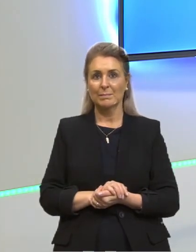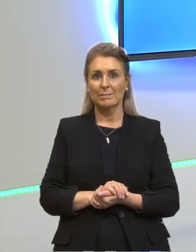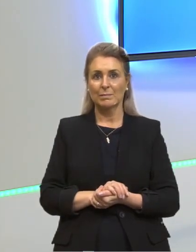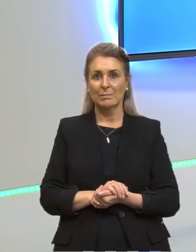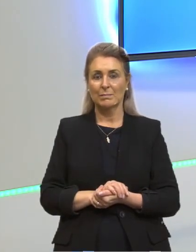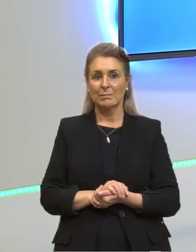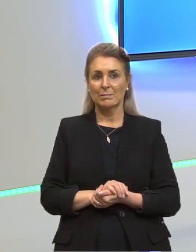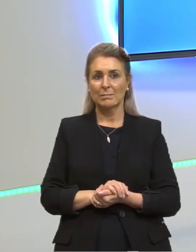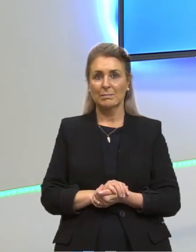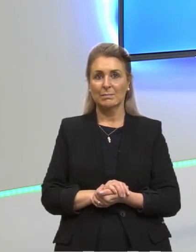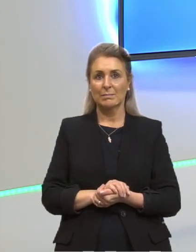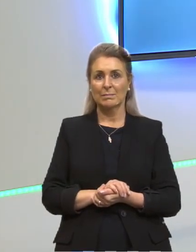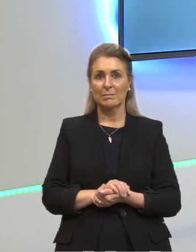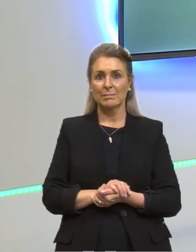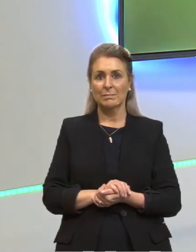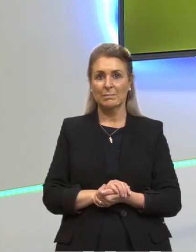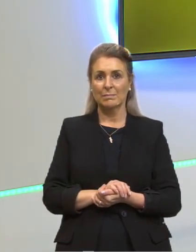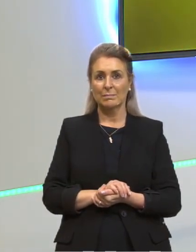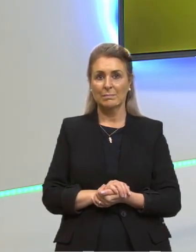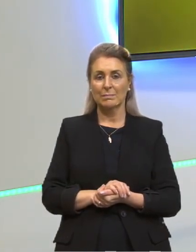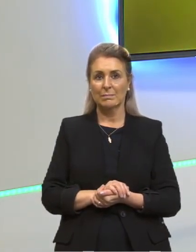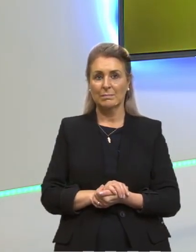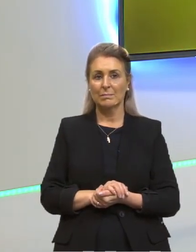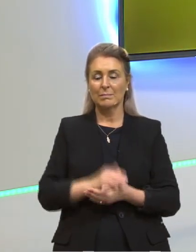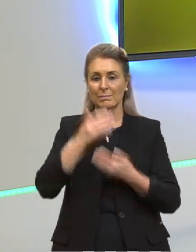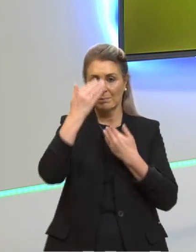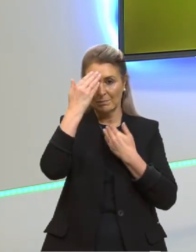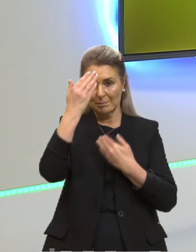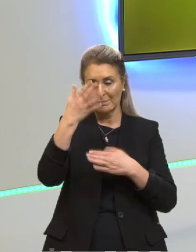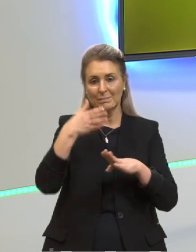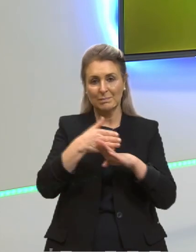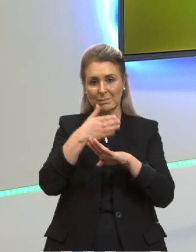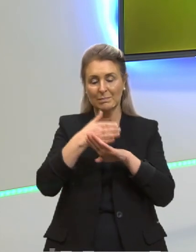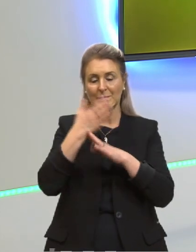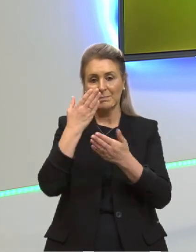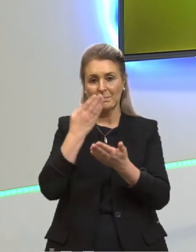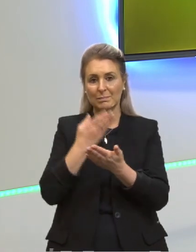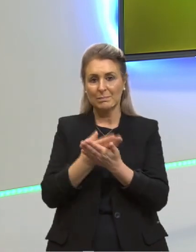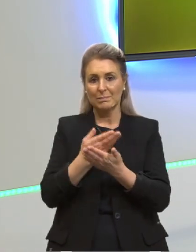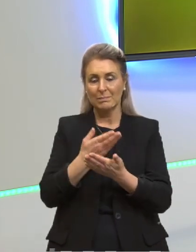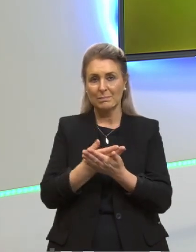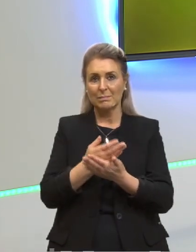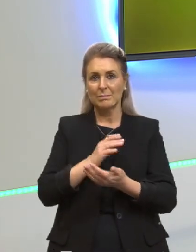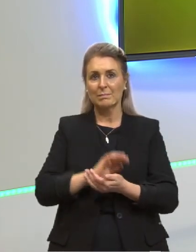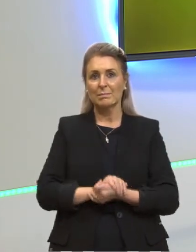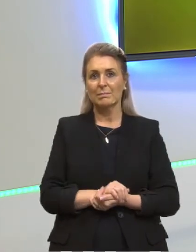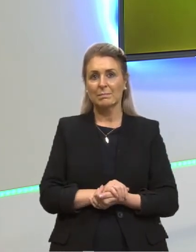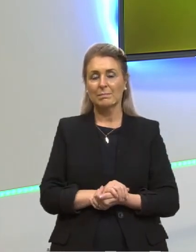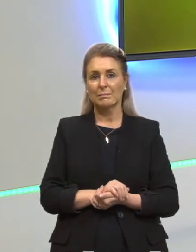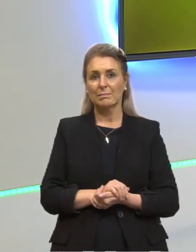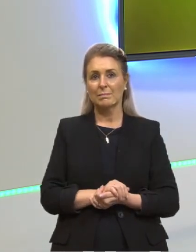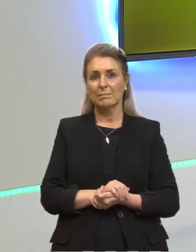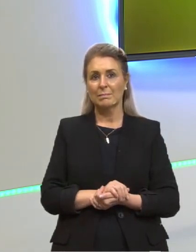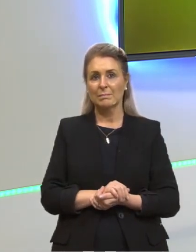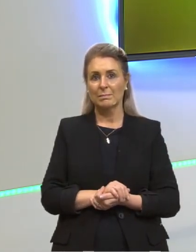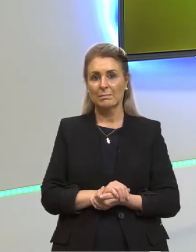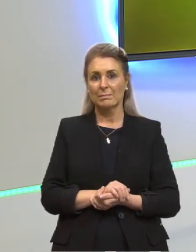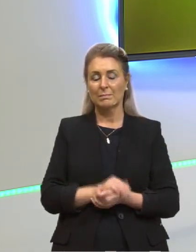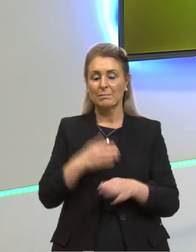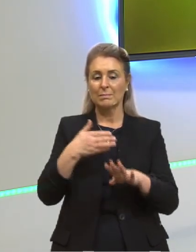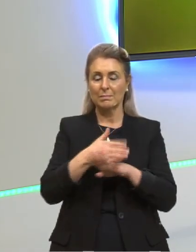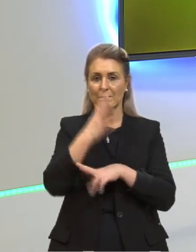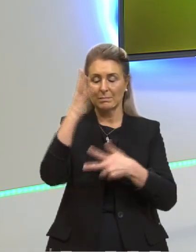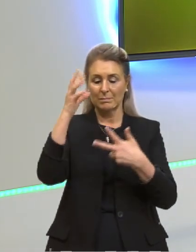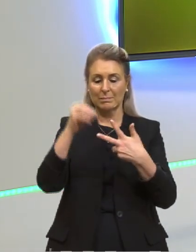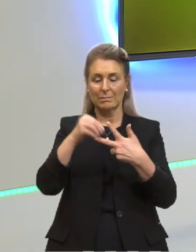nós retornamos na próxima aula. Agradeço a vocês por nos acompanhar e não esqueça, né, gente? Partiu